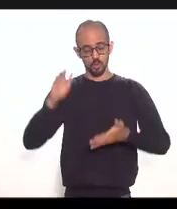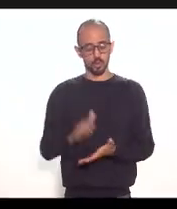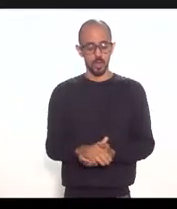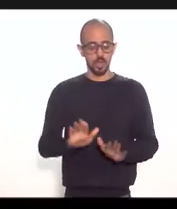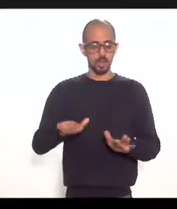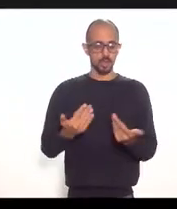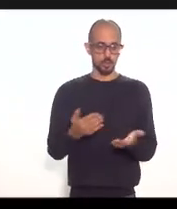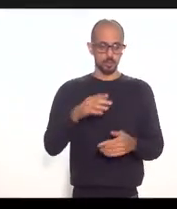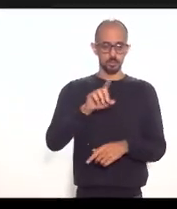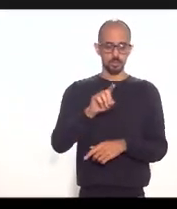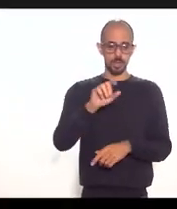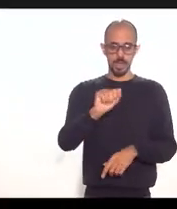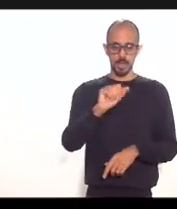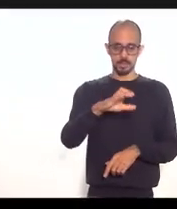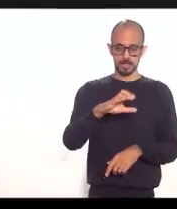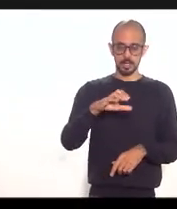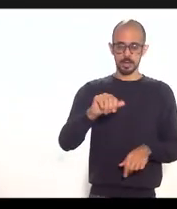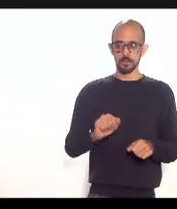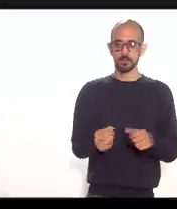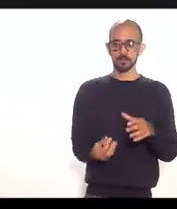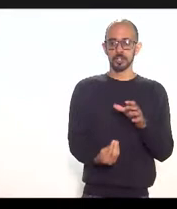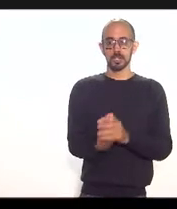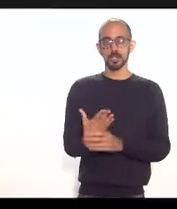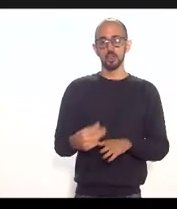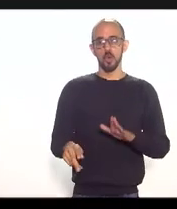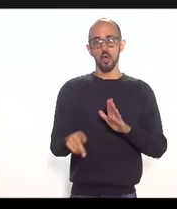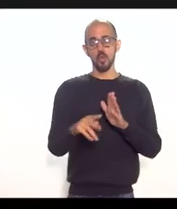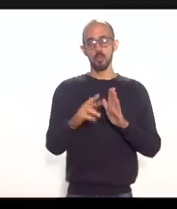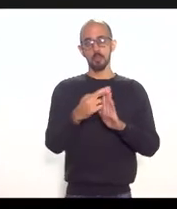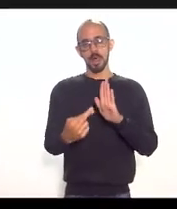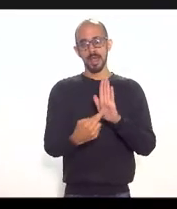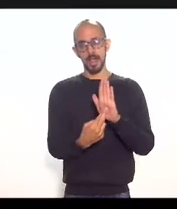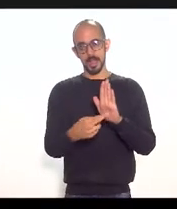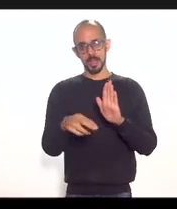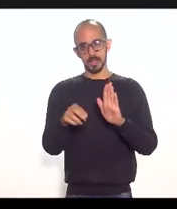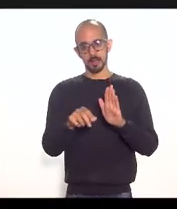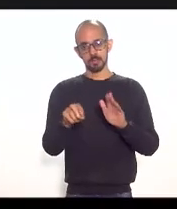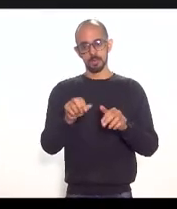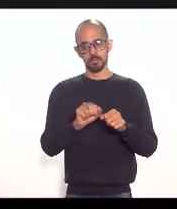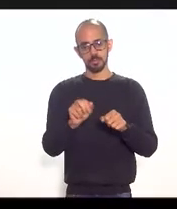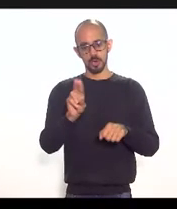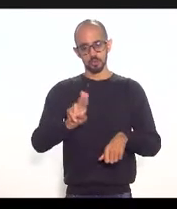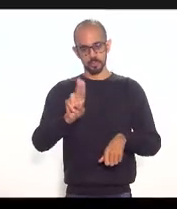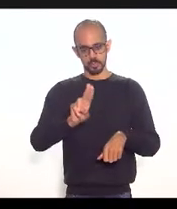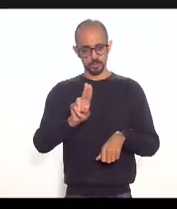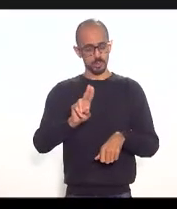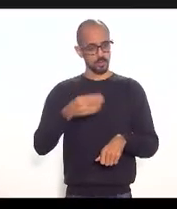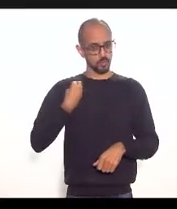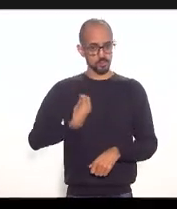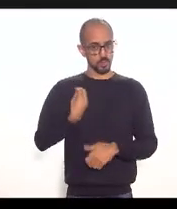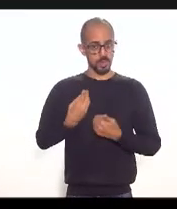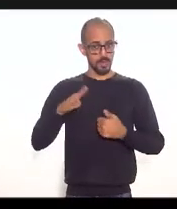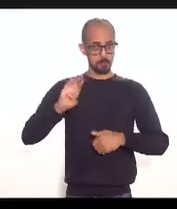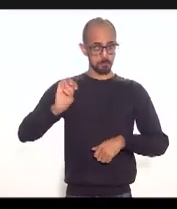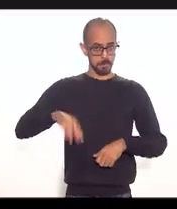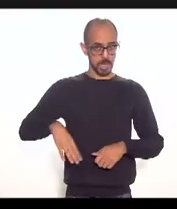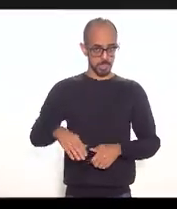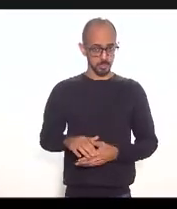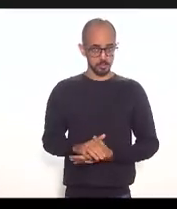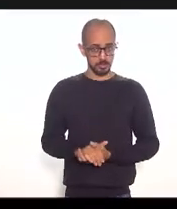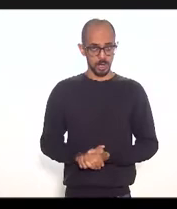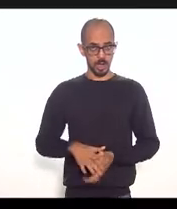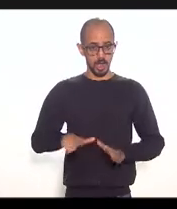implementou uma portaria definindo esses usos e funcionava muito bem funcionou muito bem